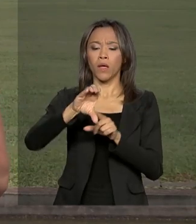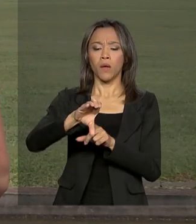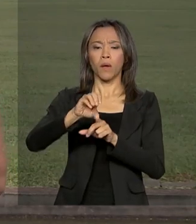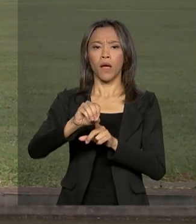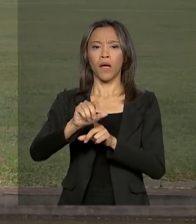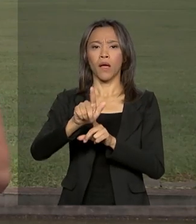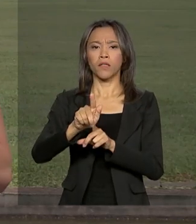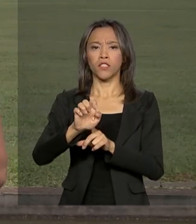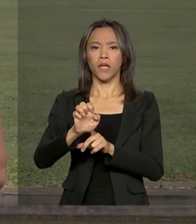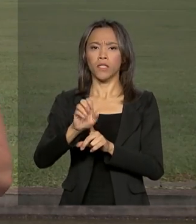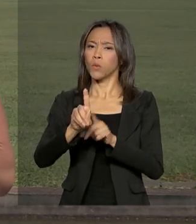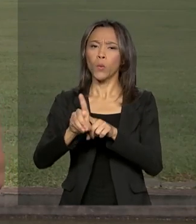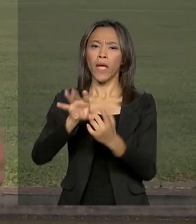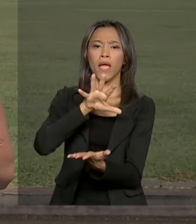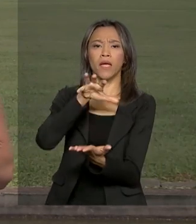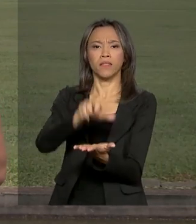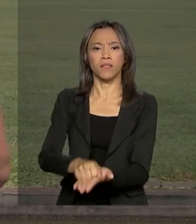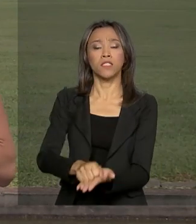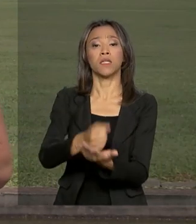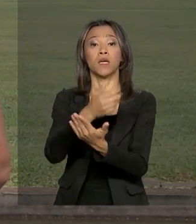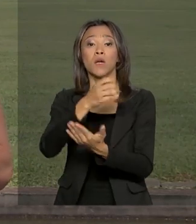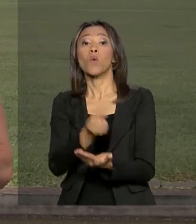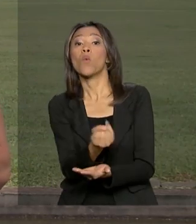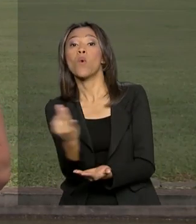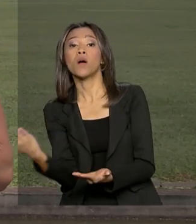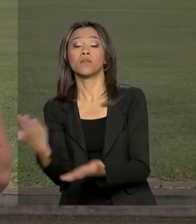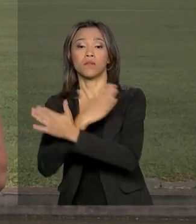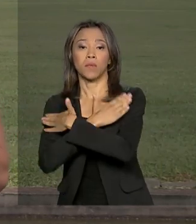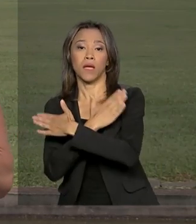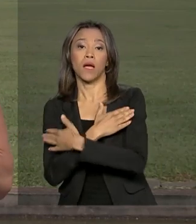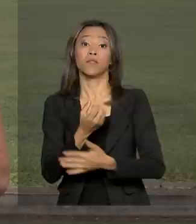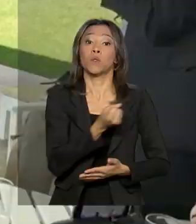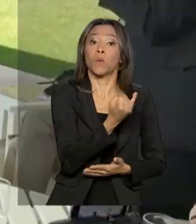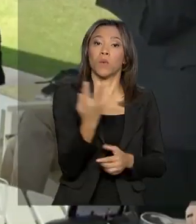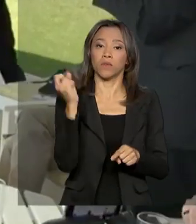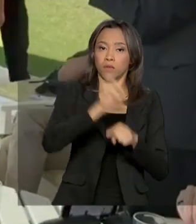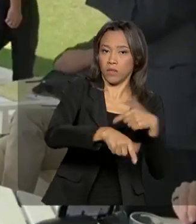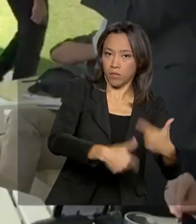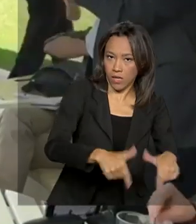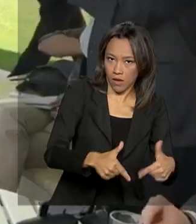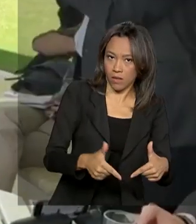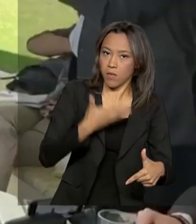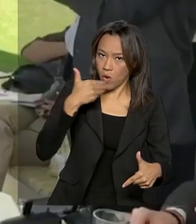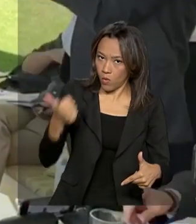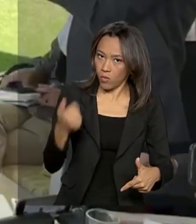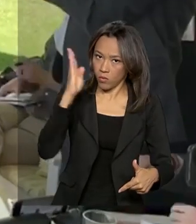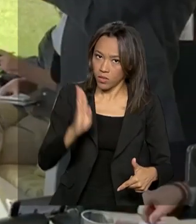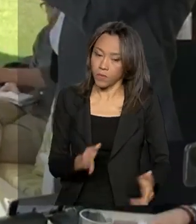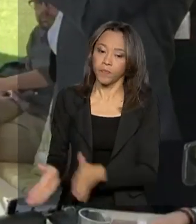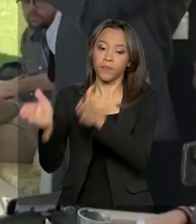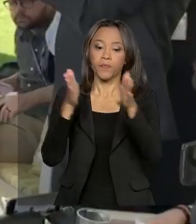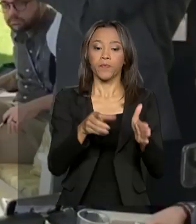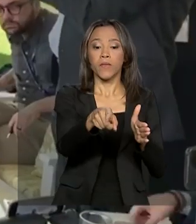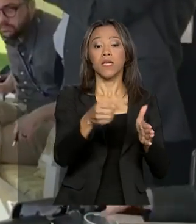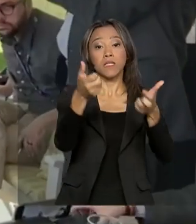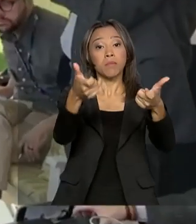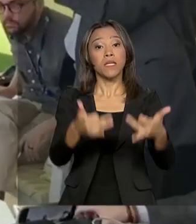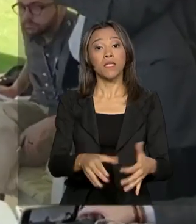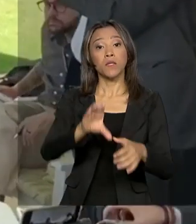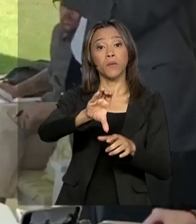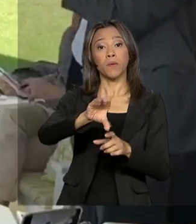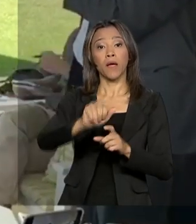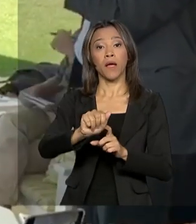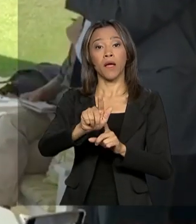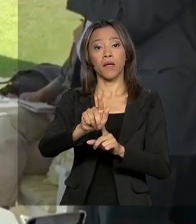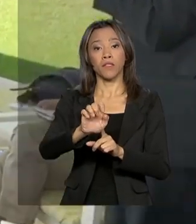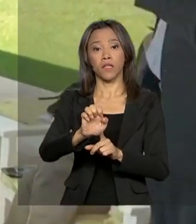Desempregados, que mostra melhora nos índices de emprego do Brasil. Segundo o CAGED, que deve terminar o